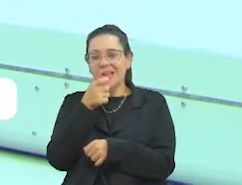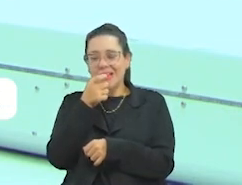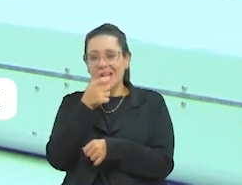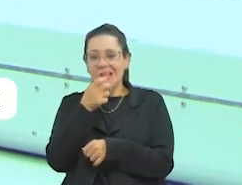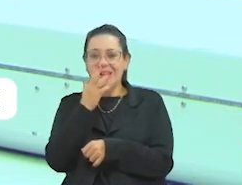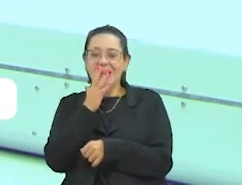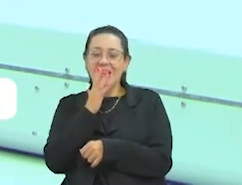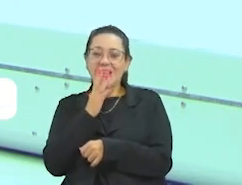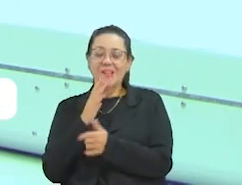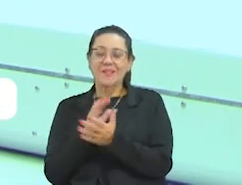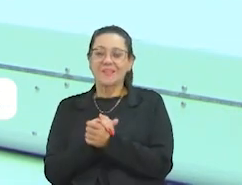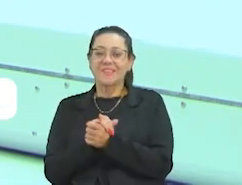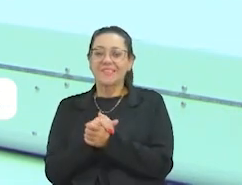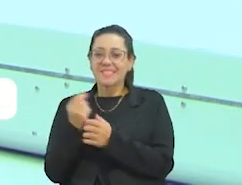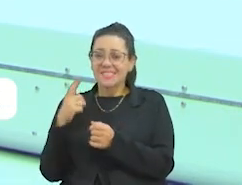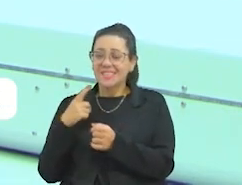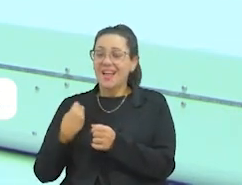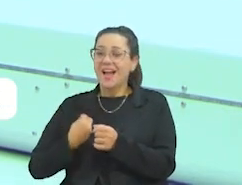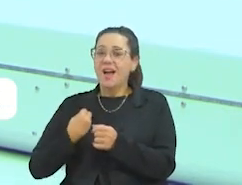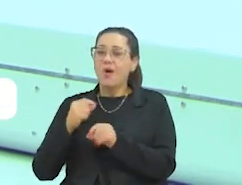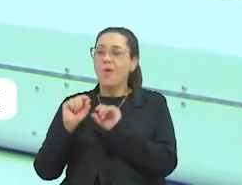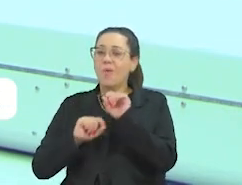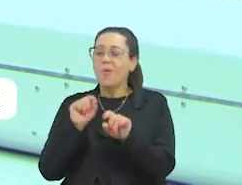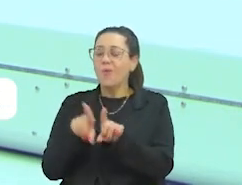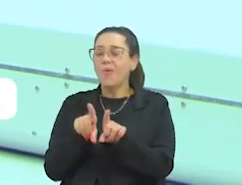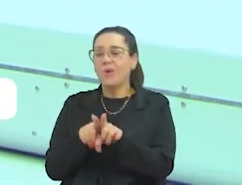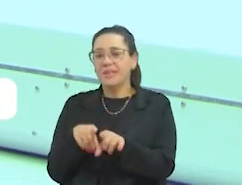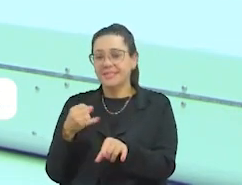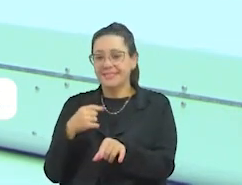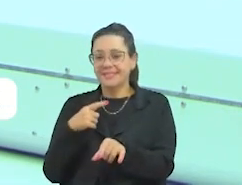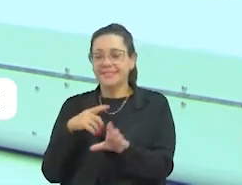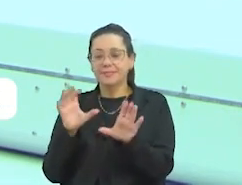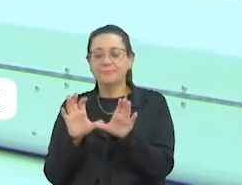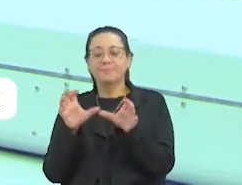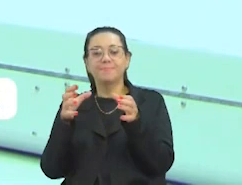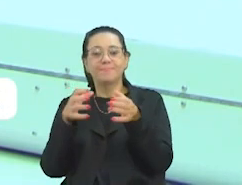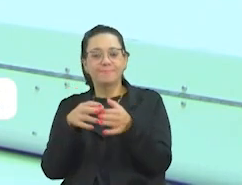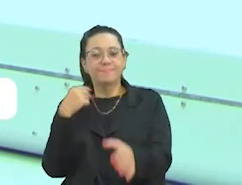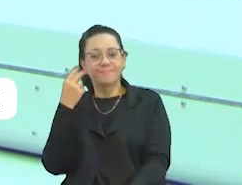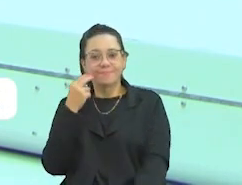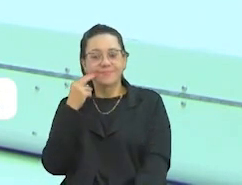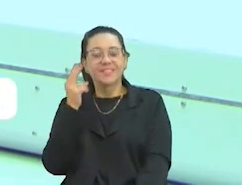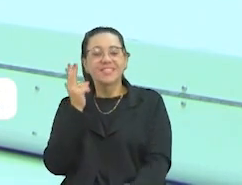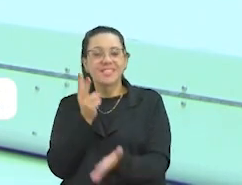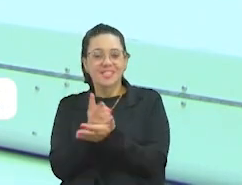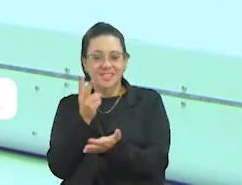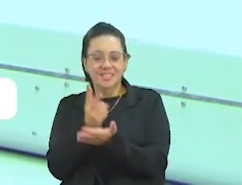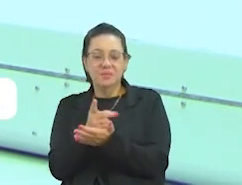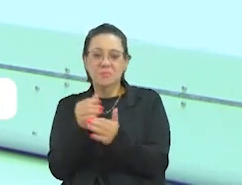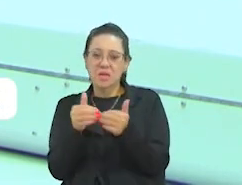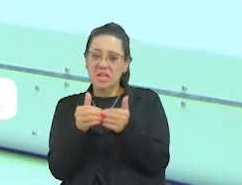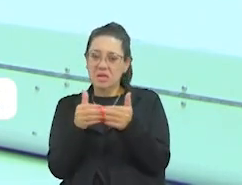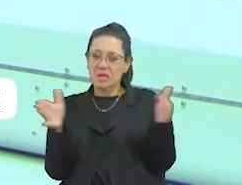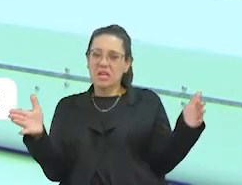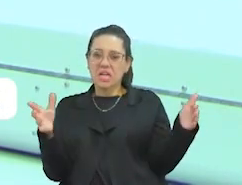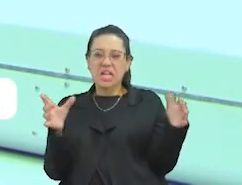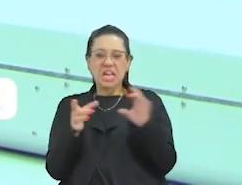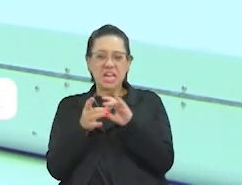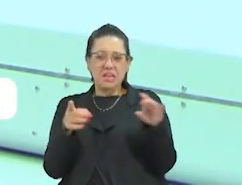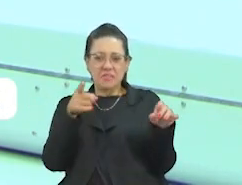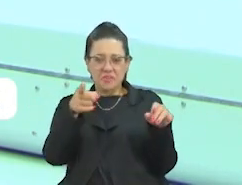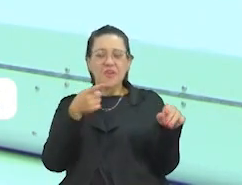participe também ativamente do trabalho realizado pela Câmara. sessões são sempre abertas para quem quiser ir assistir